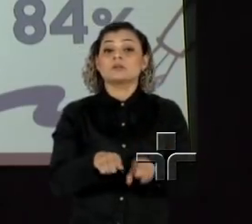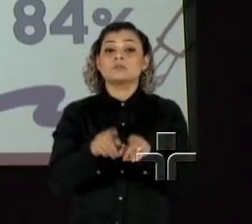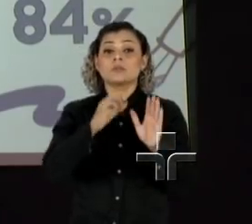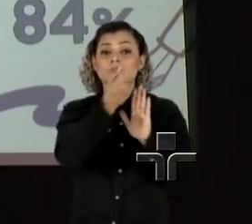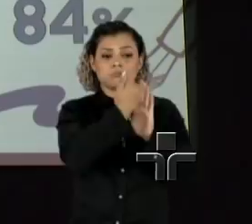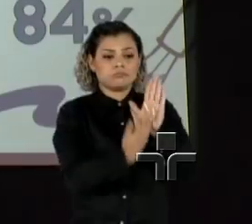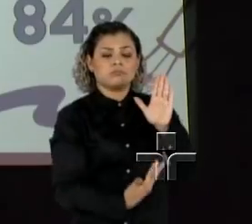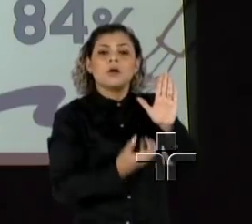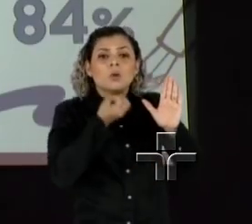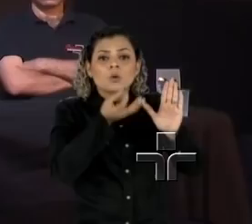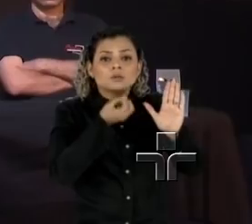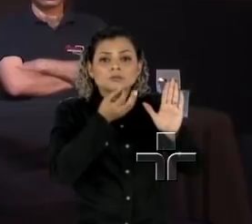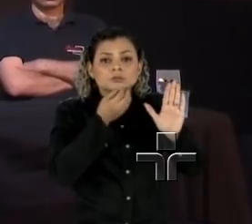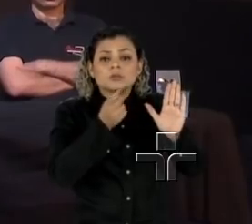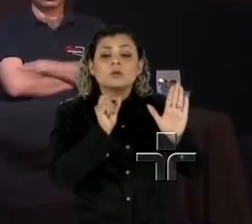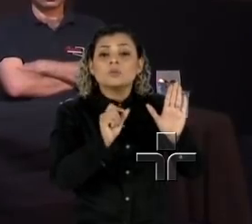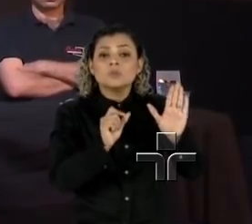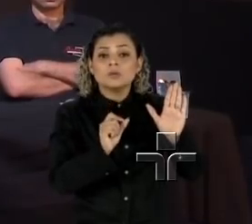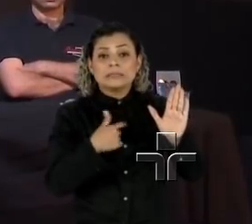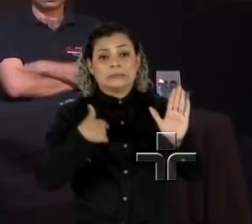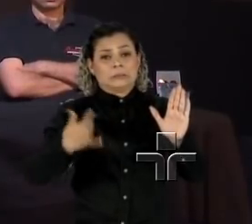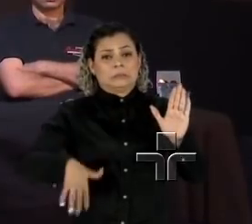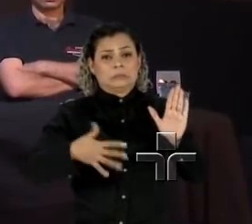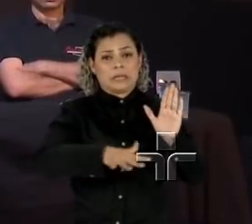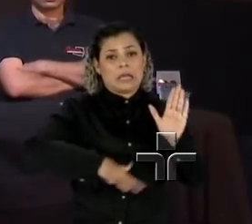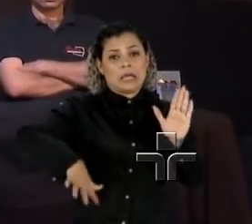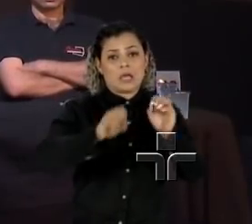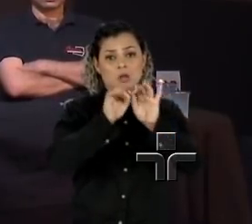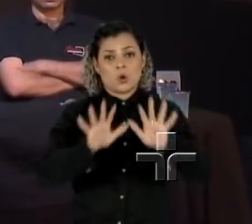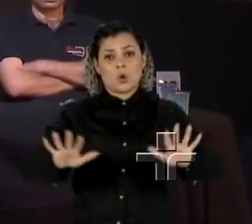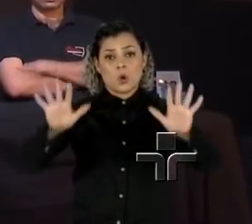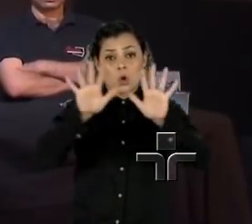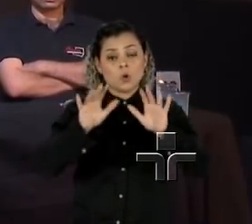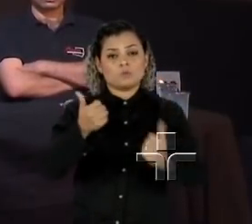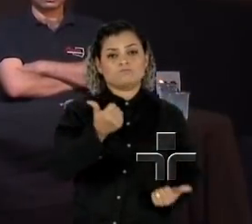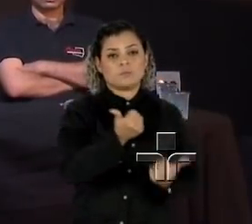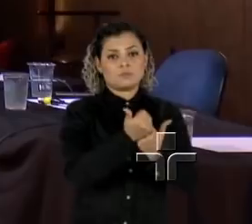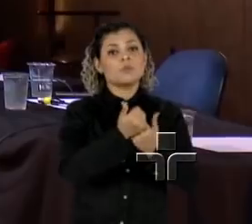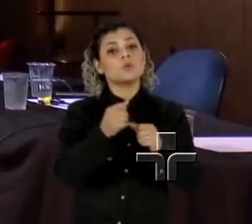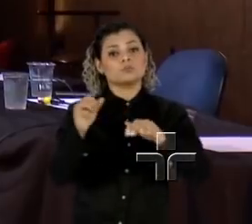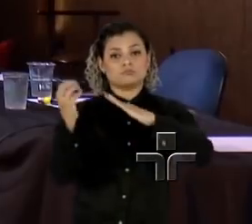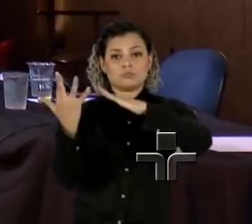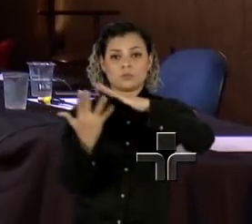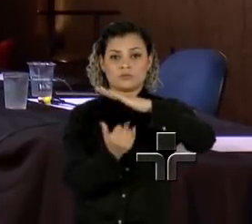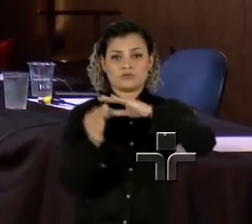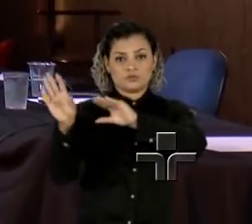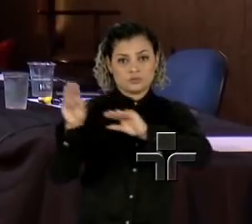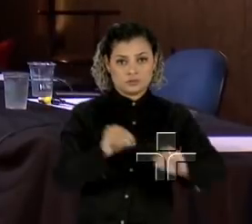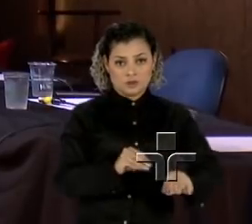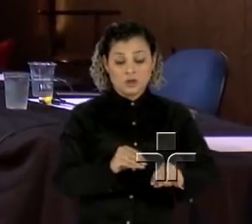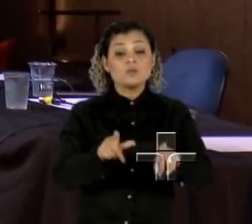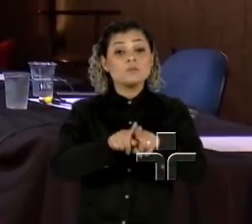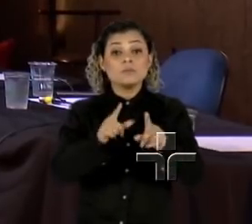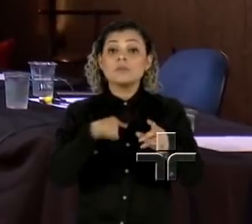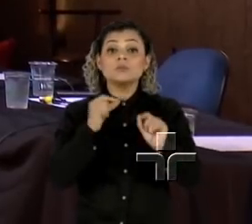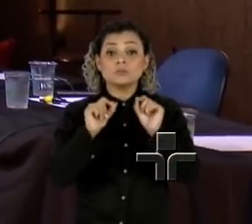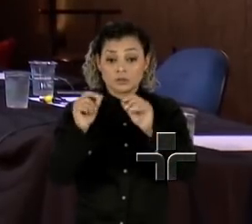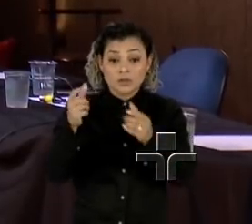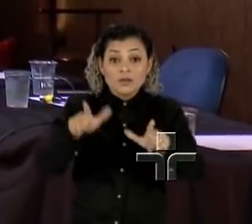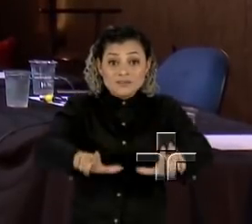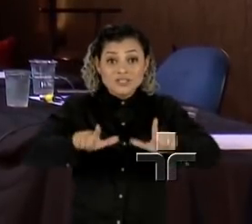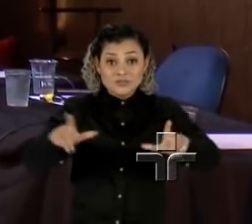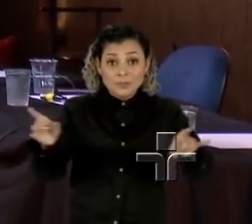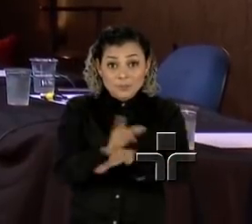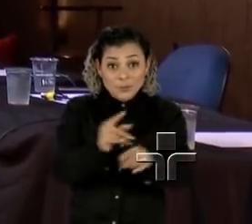relatório divulgado pela Acnur, o Alto Comissariado das Nações Unidas para Refugiados. Um dos motivos para a validação é que apenas